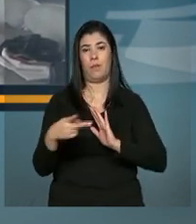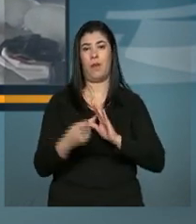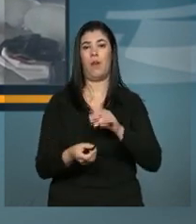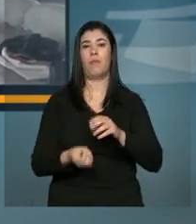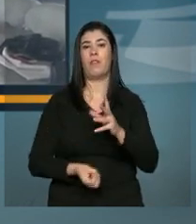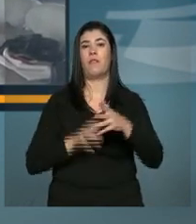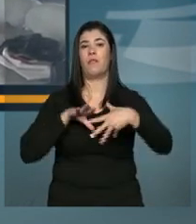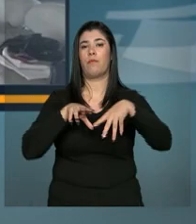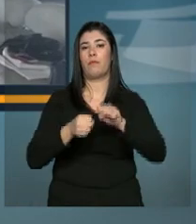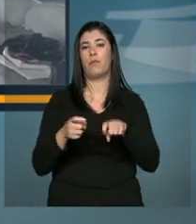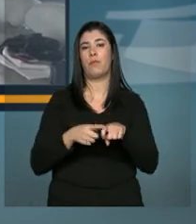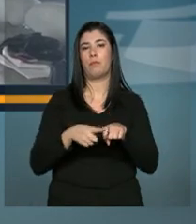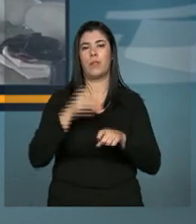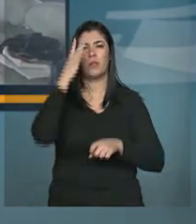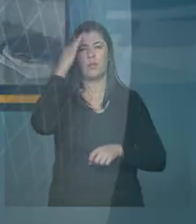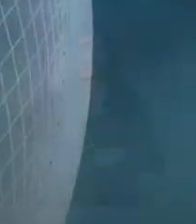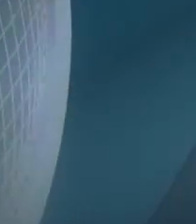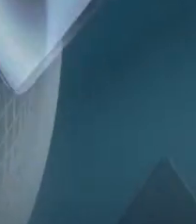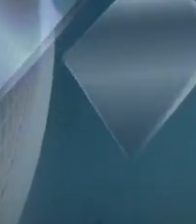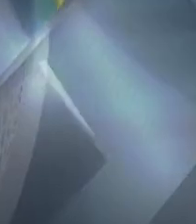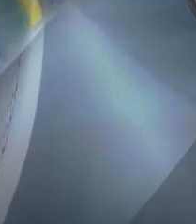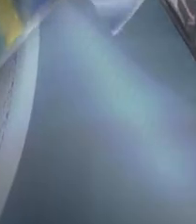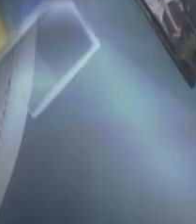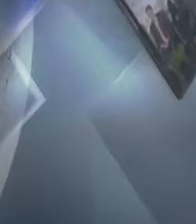grande sonho da nossa cidade e da região.